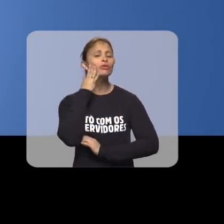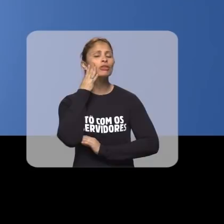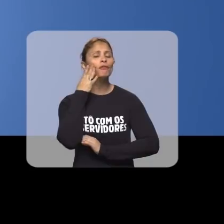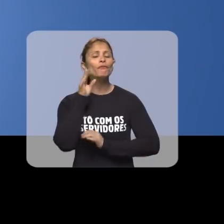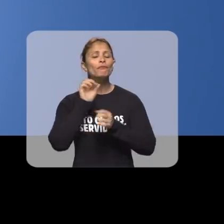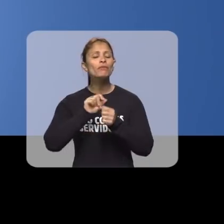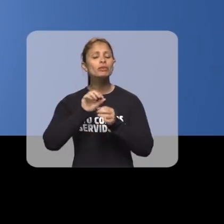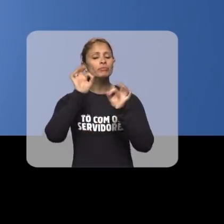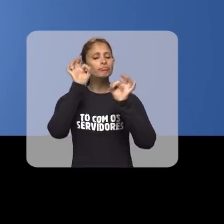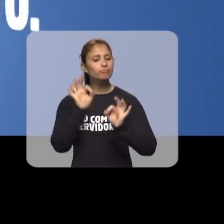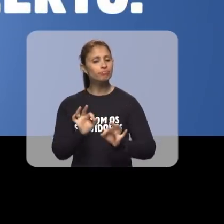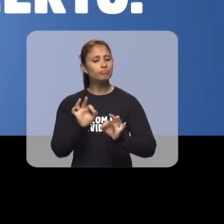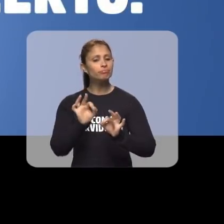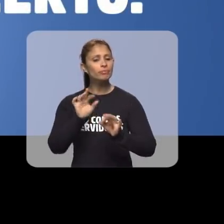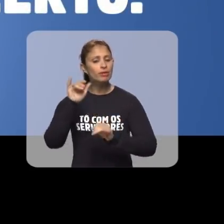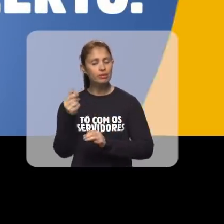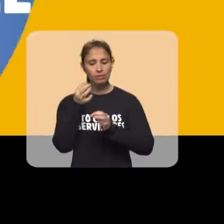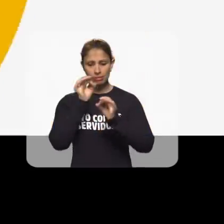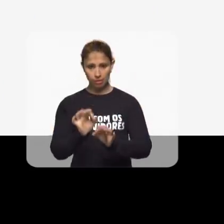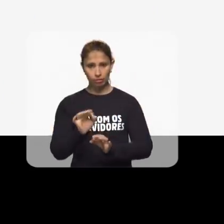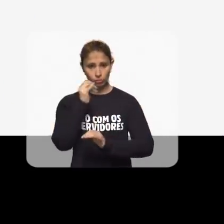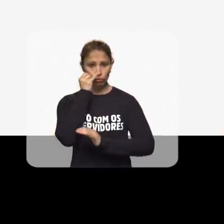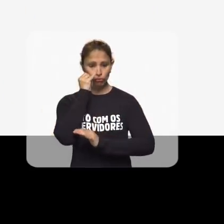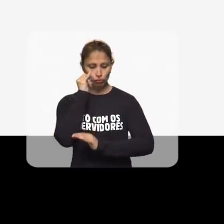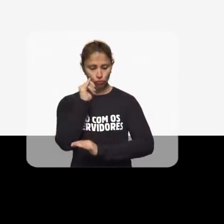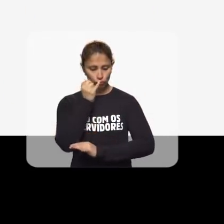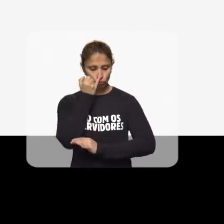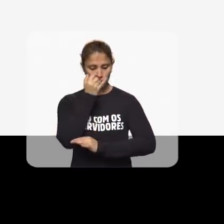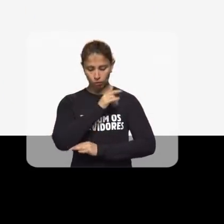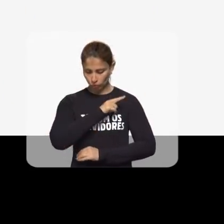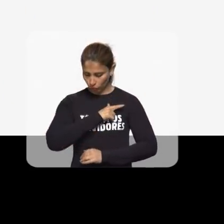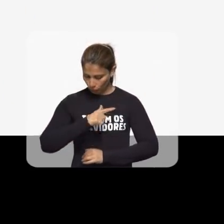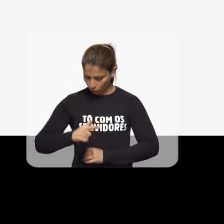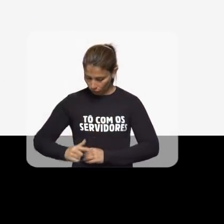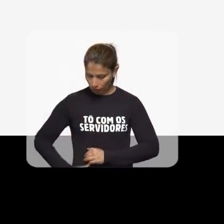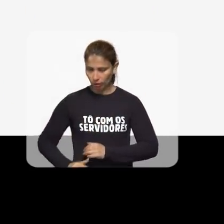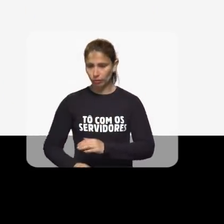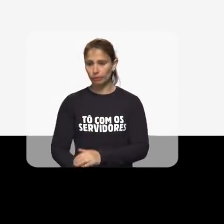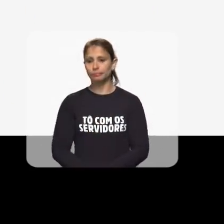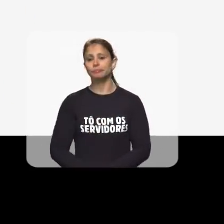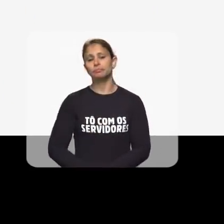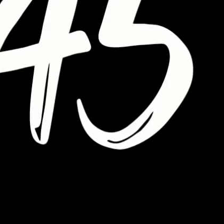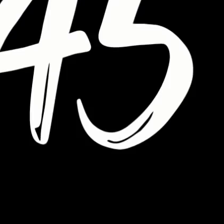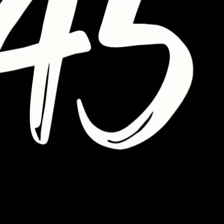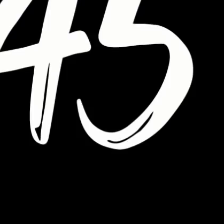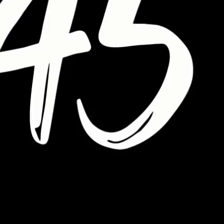Eu sei fazer porque já fiz e deu certo. Jairo Jorge, governador.